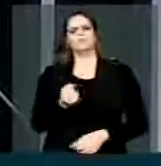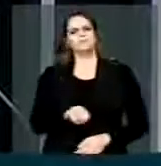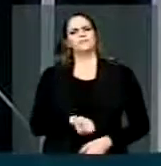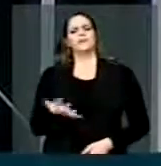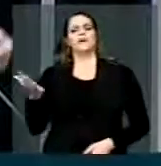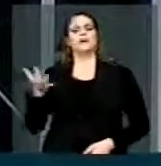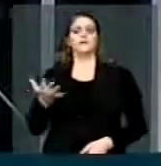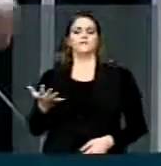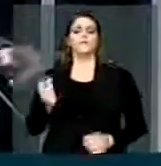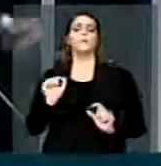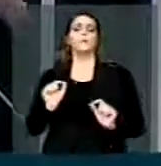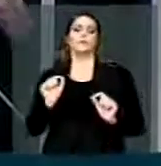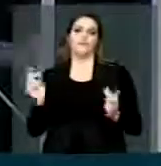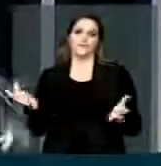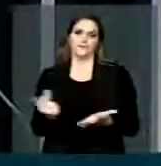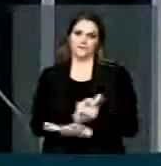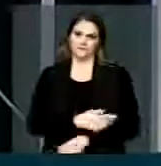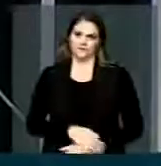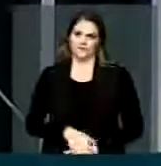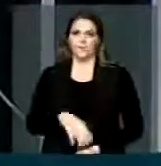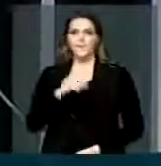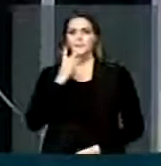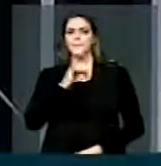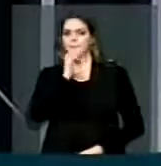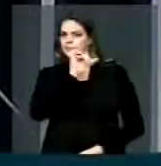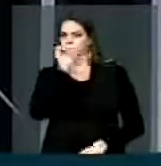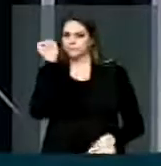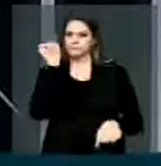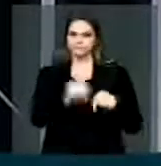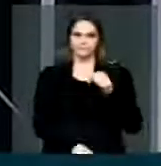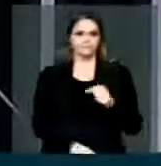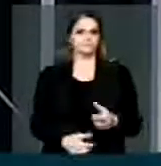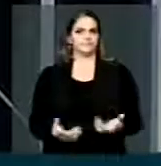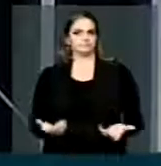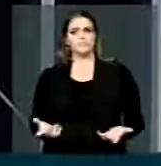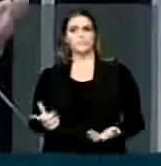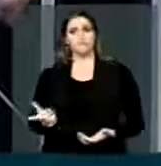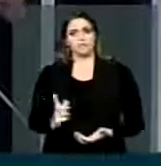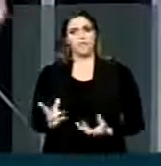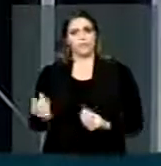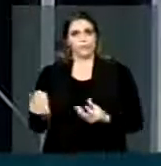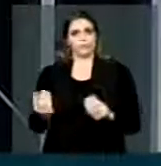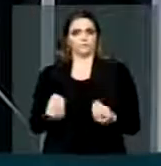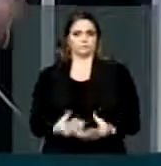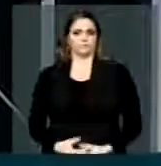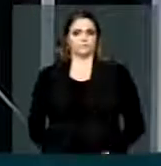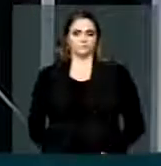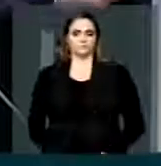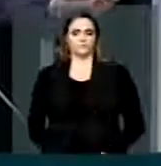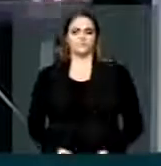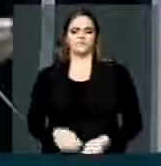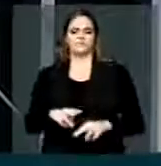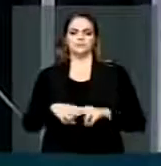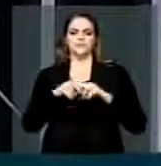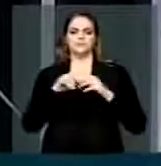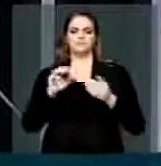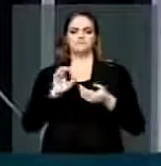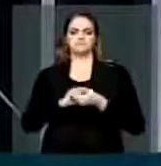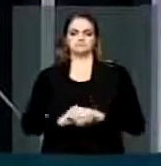que foram assassinados covardemente pelos seus pais. Por isso, eu quero cumprimentar o deputado Melon por